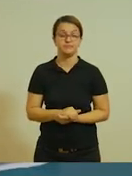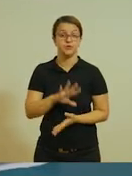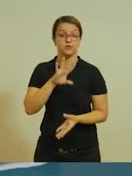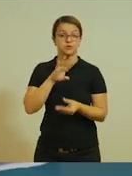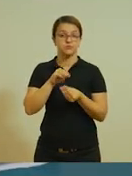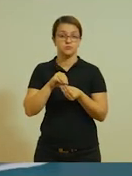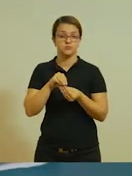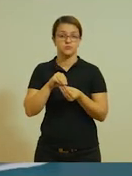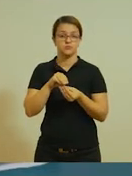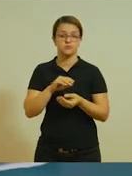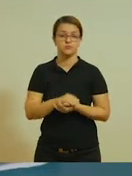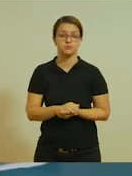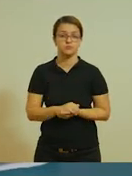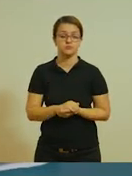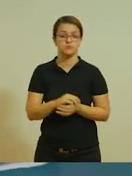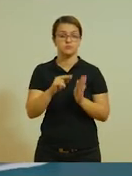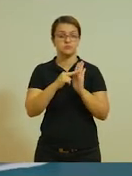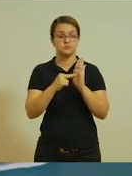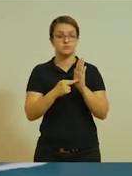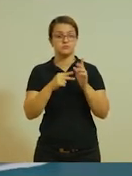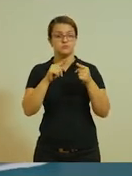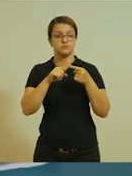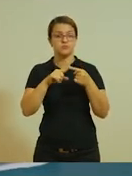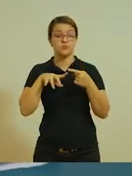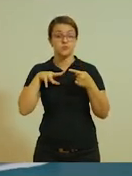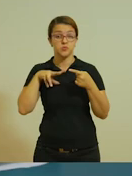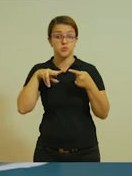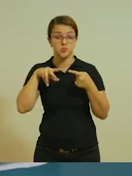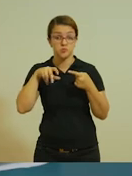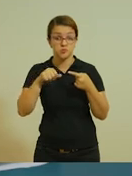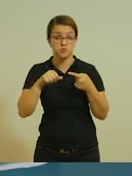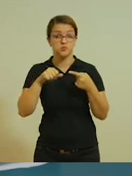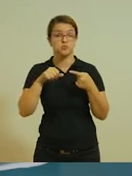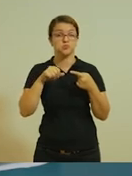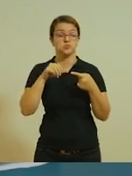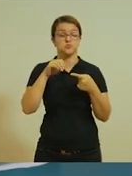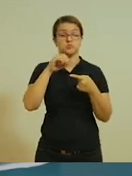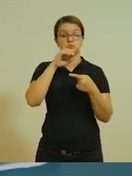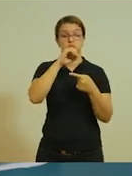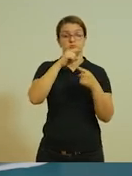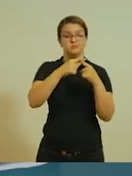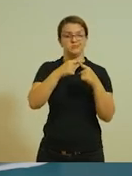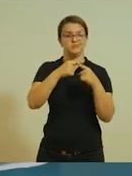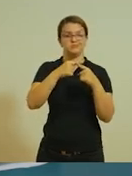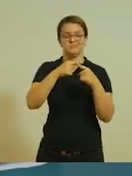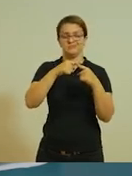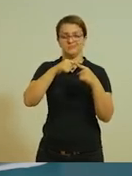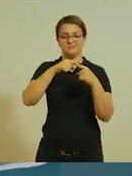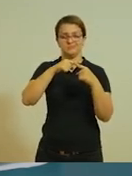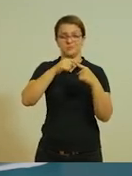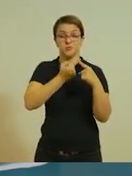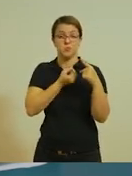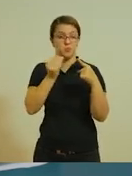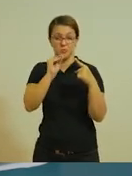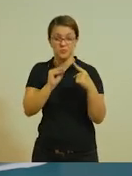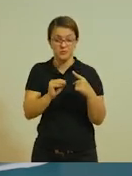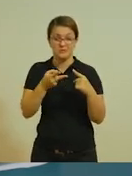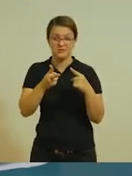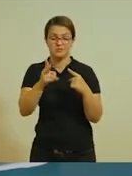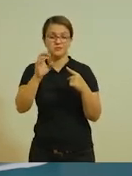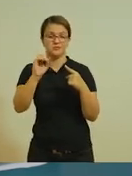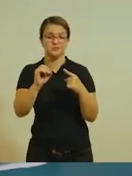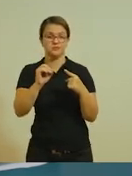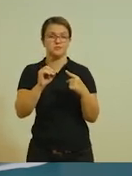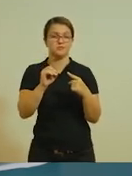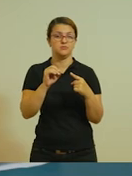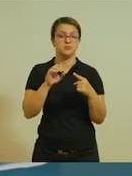Resumindo, pessoal. Regra número 1. Todo número multiplicado por 0 é 0. Regra número 2.